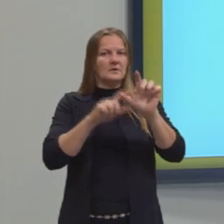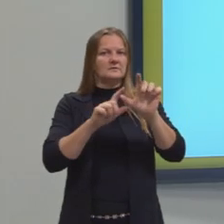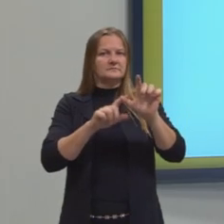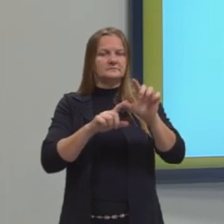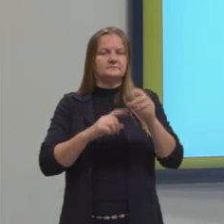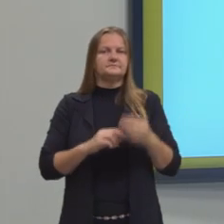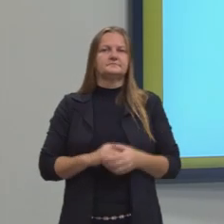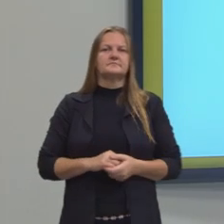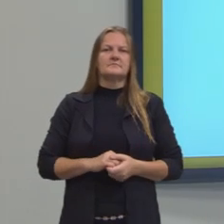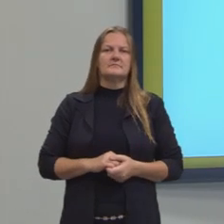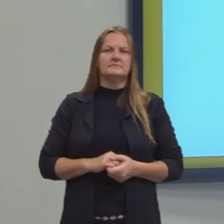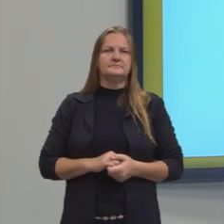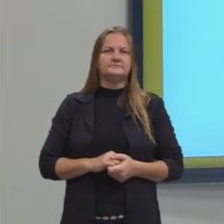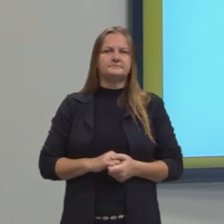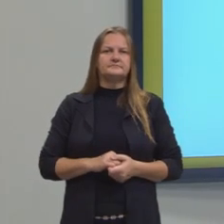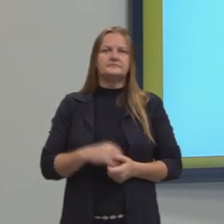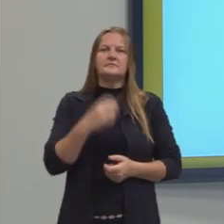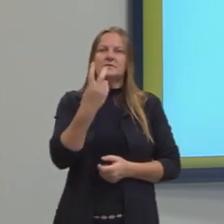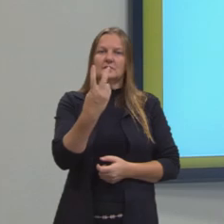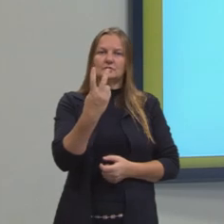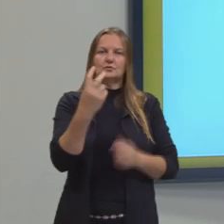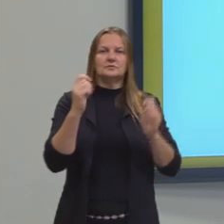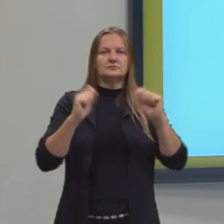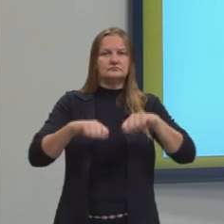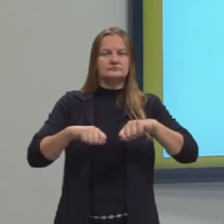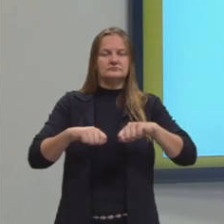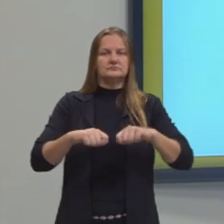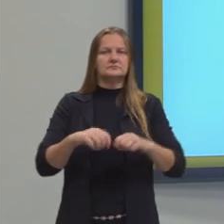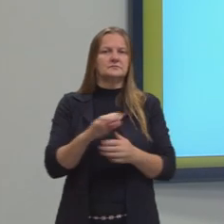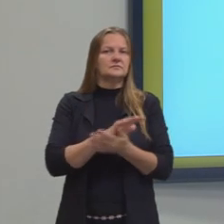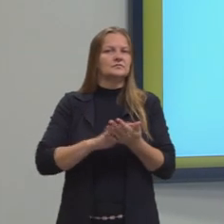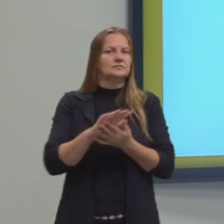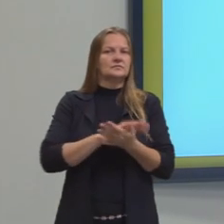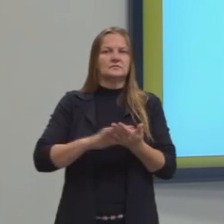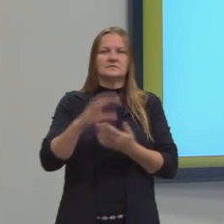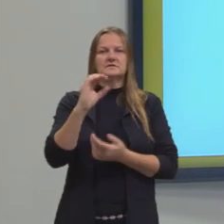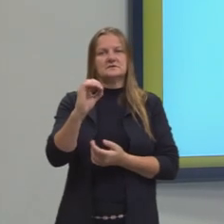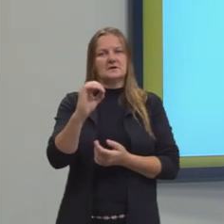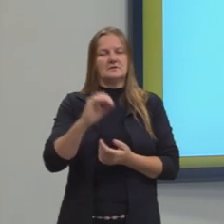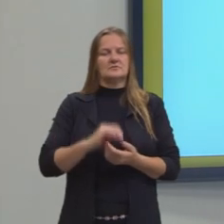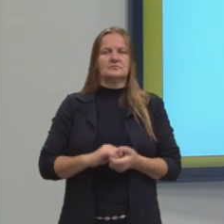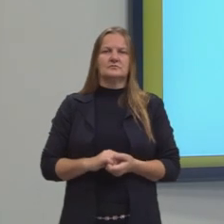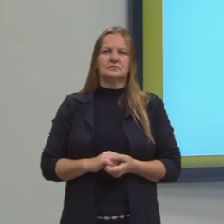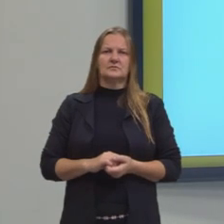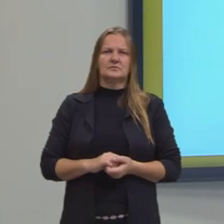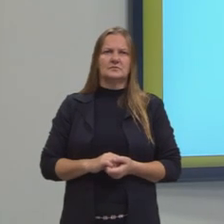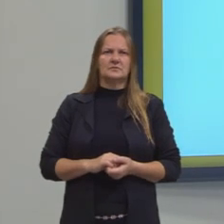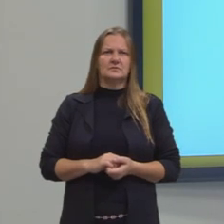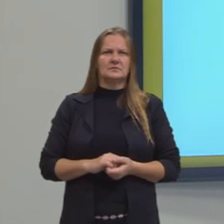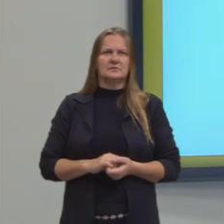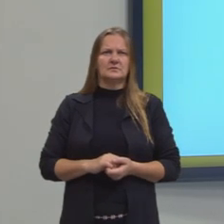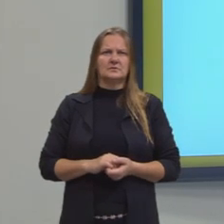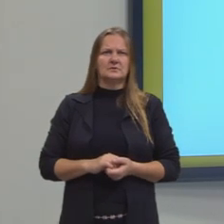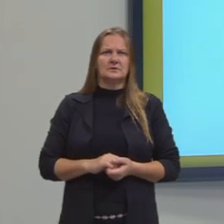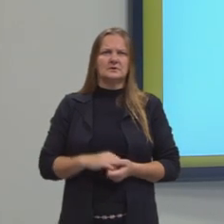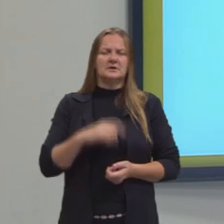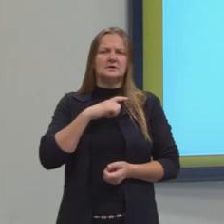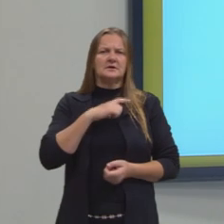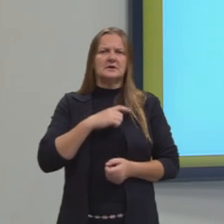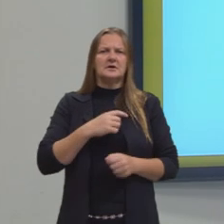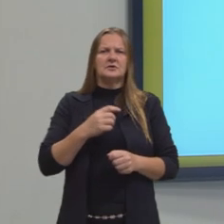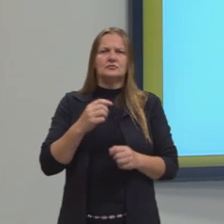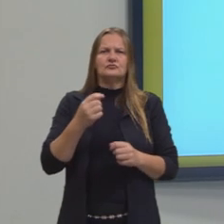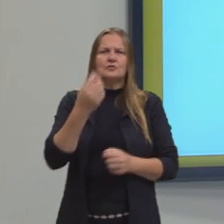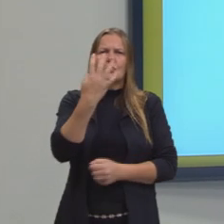Configura, então, R$ 200,00. E duas possibilidades que ele não acerta nenhuma. Então, a probabilidade de ele ganhar